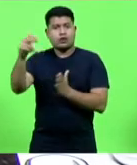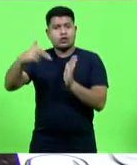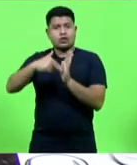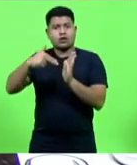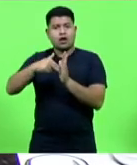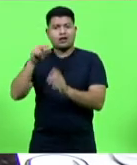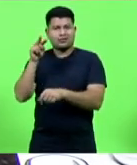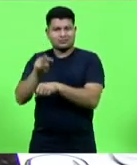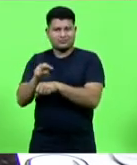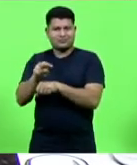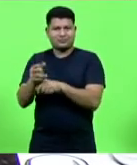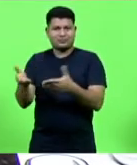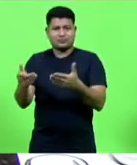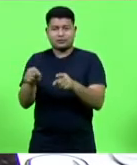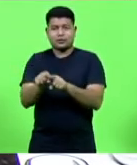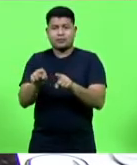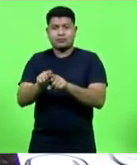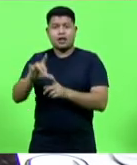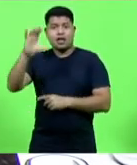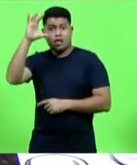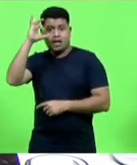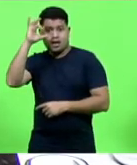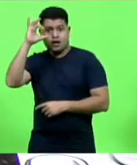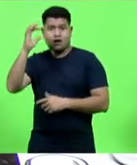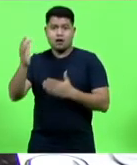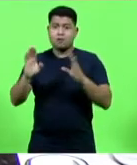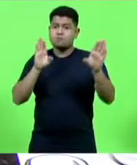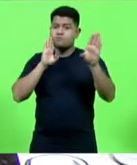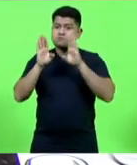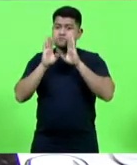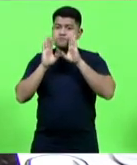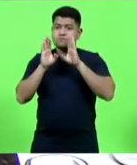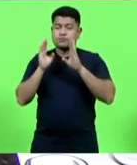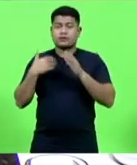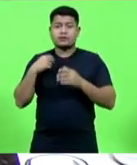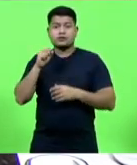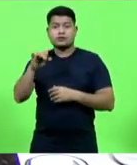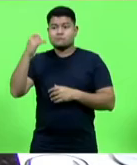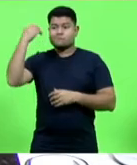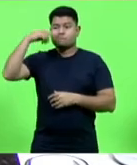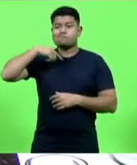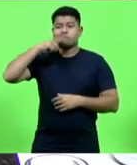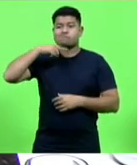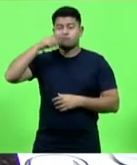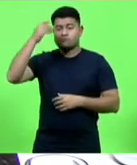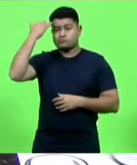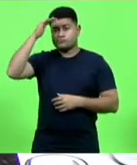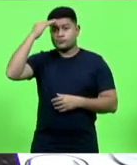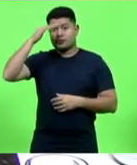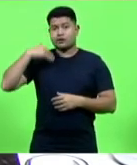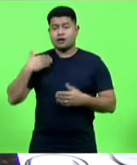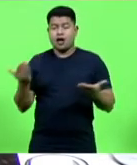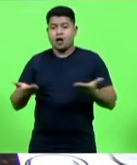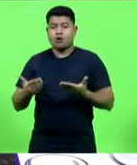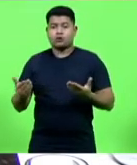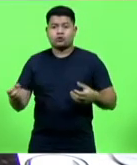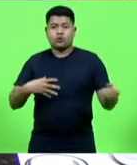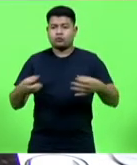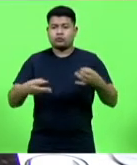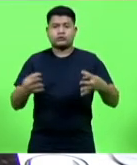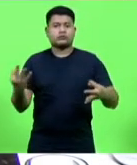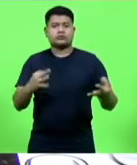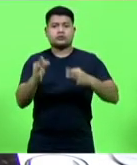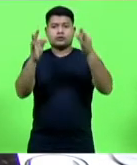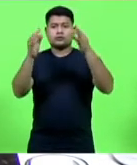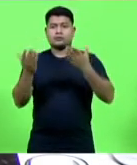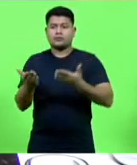lá no Instagram, no Facebook, se assim não entender e não conseguir compreender no primeiro momento essas novas tecnologias, mas um